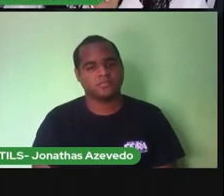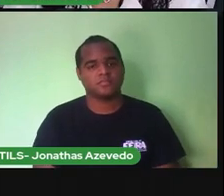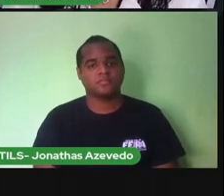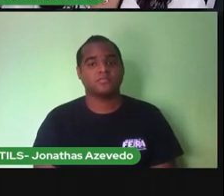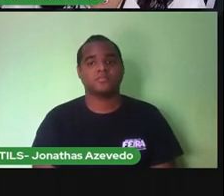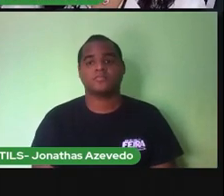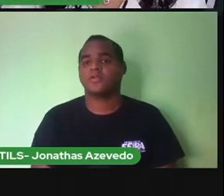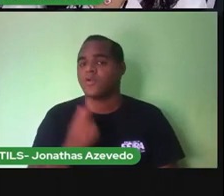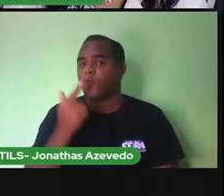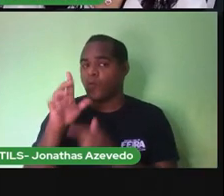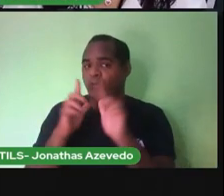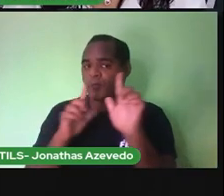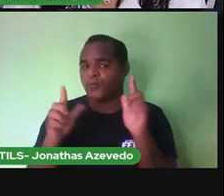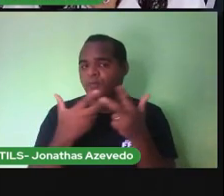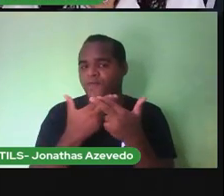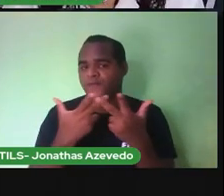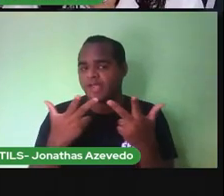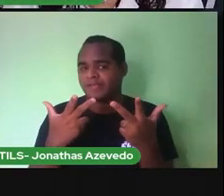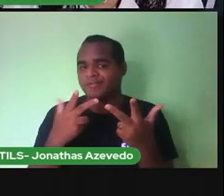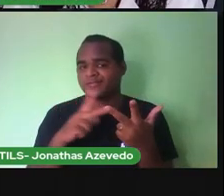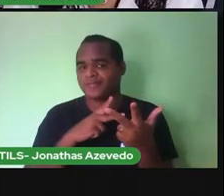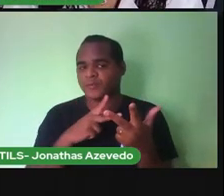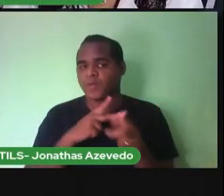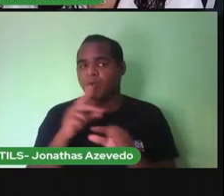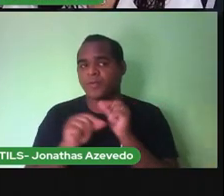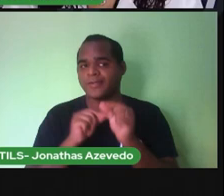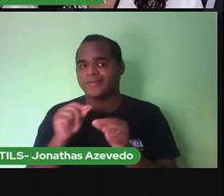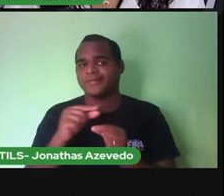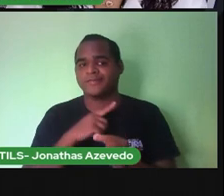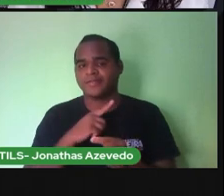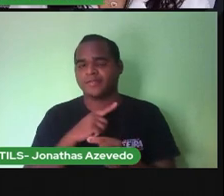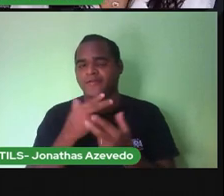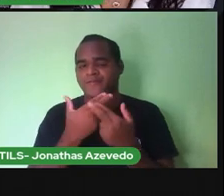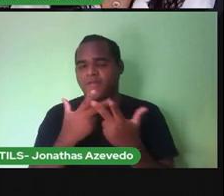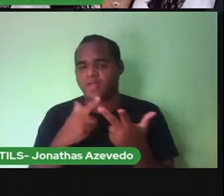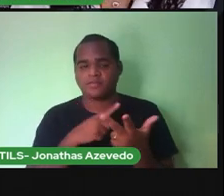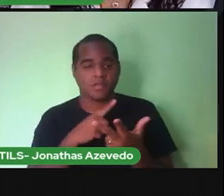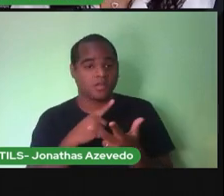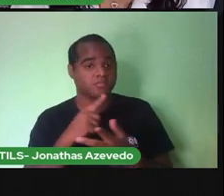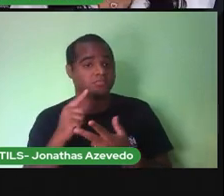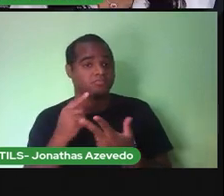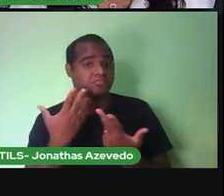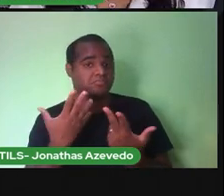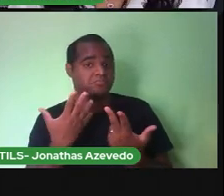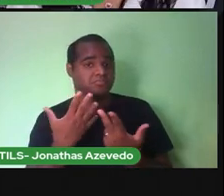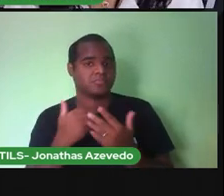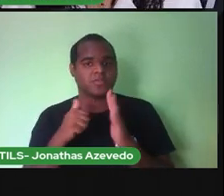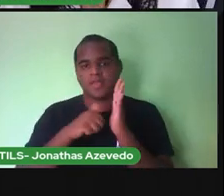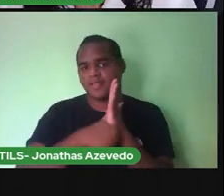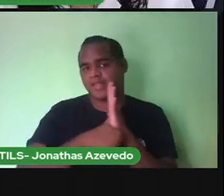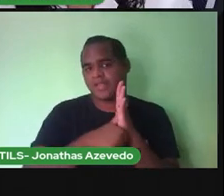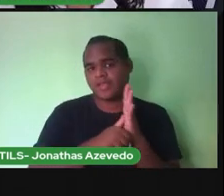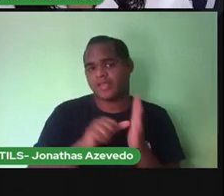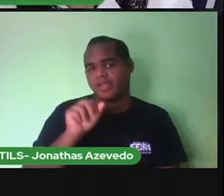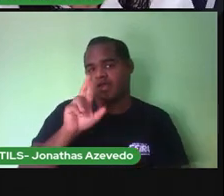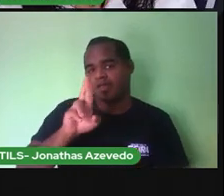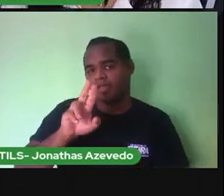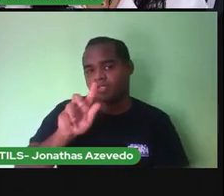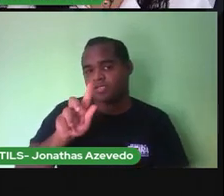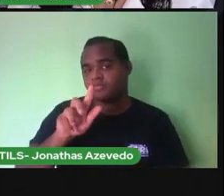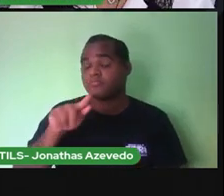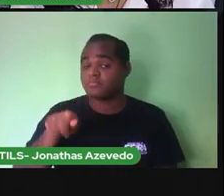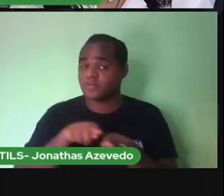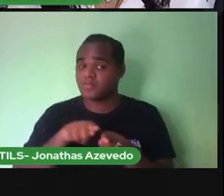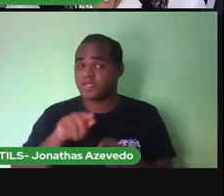Outros documentos pessoais. Muitos de vocês já devem ter a carteira de identidade e o CPF